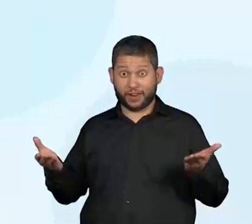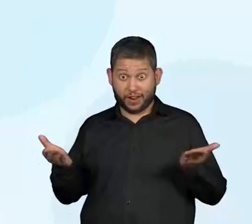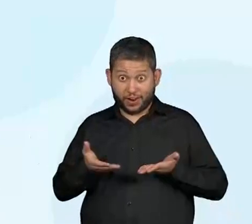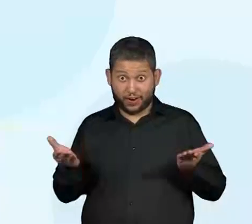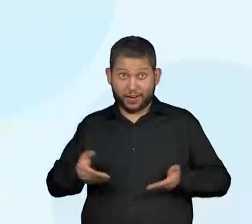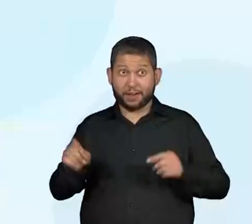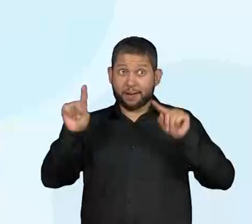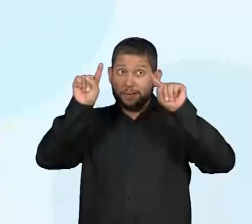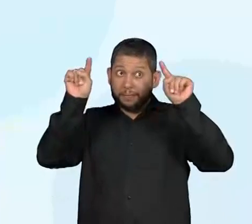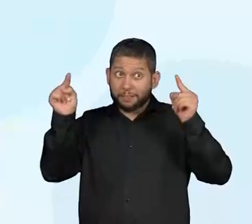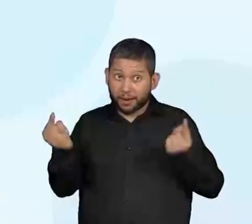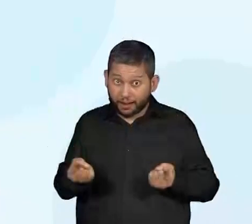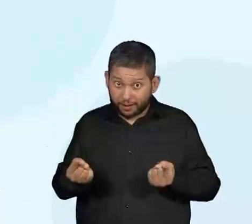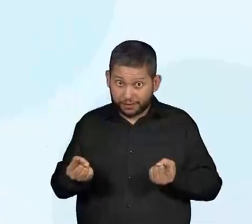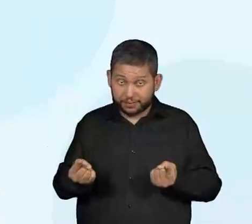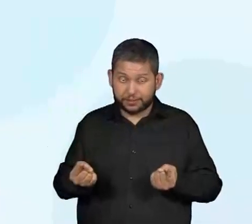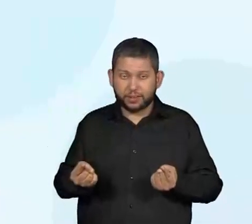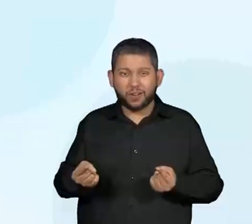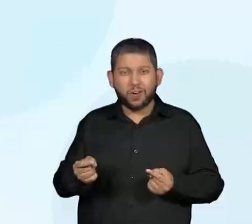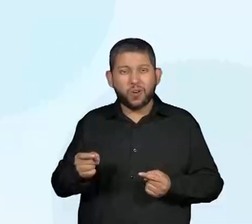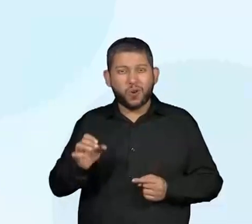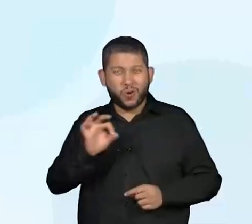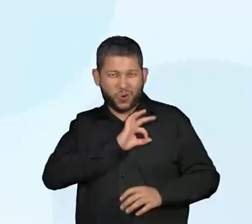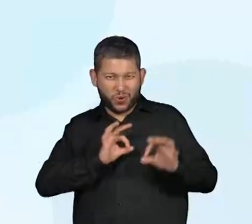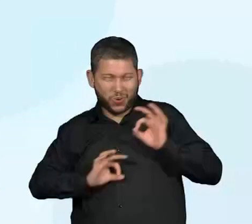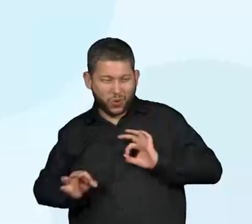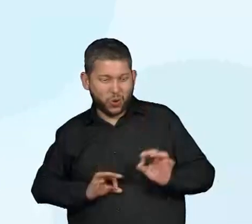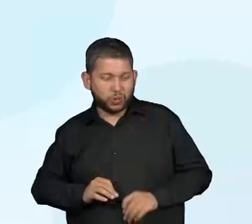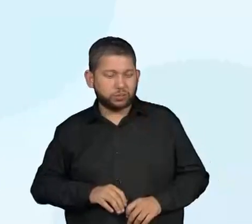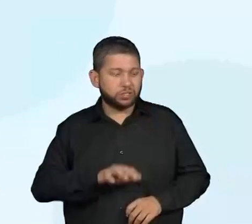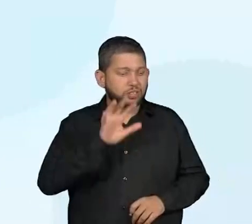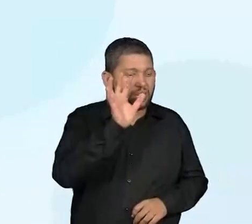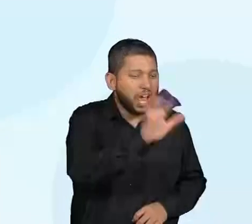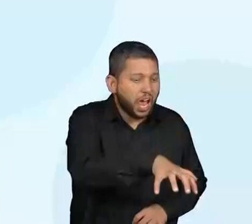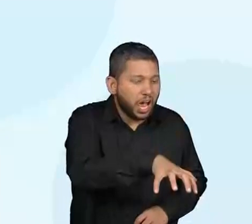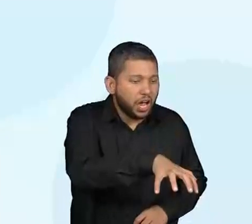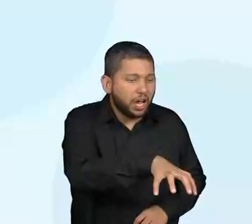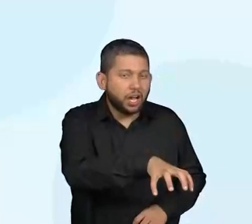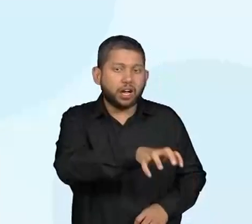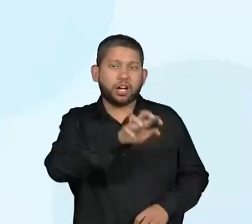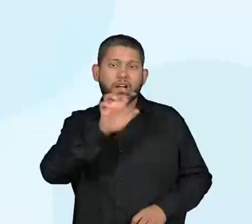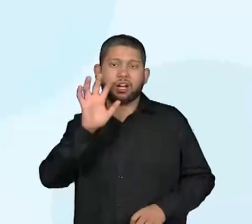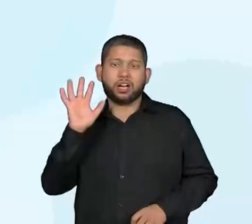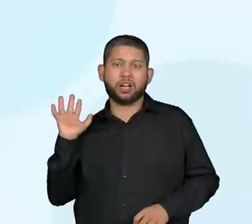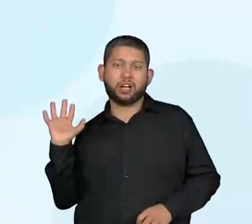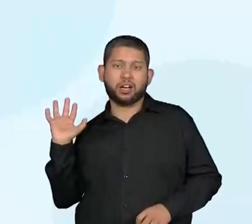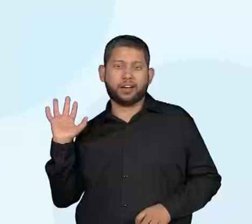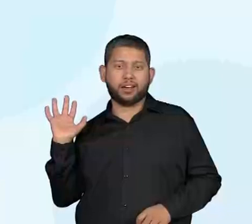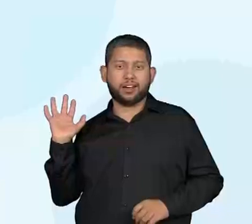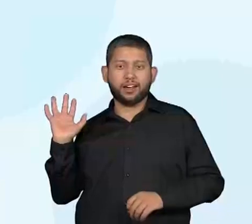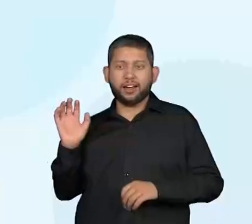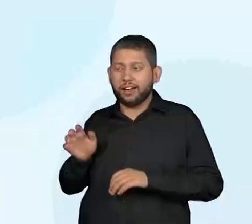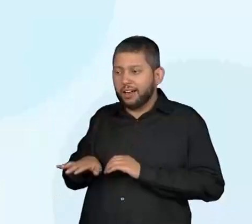Entre parentes, novamente, uma ação. A onça solta as unhas do Jabuti,